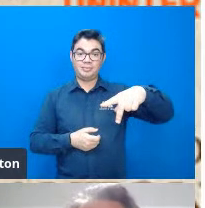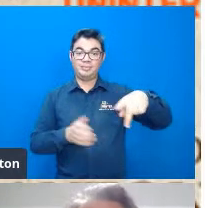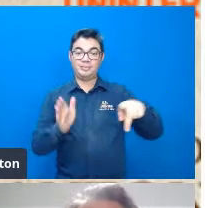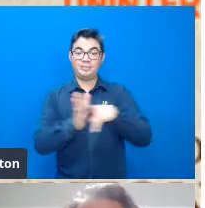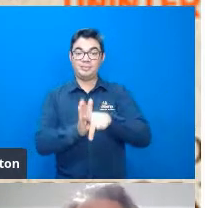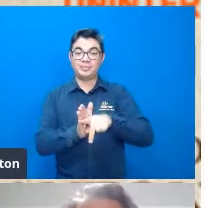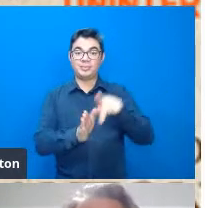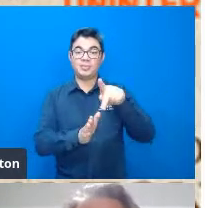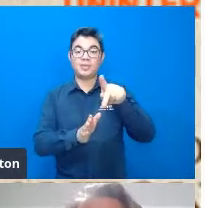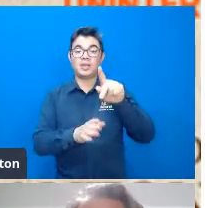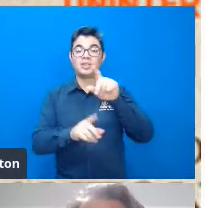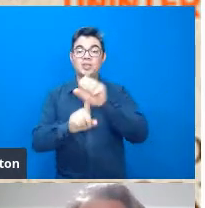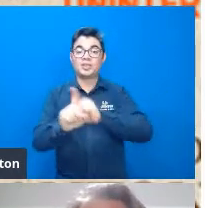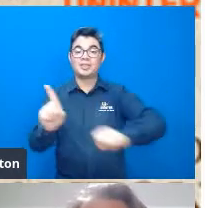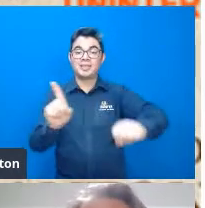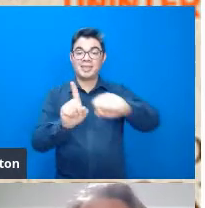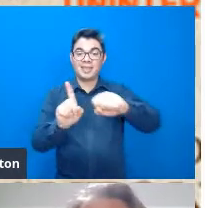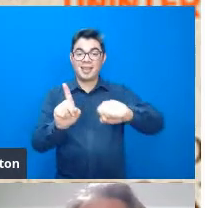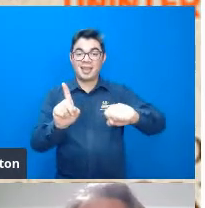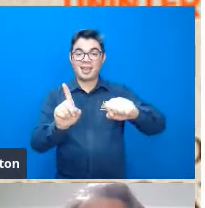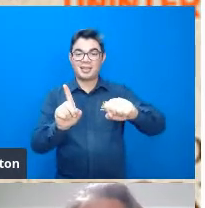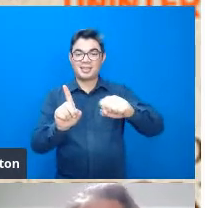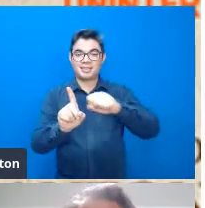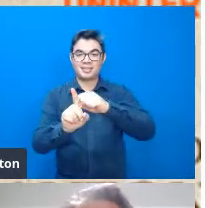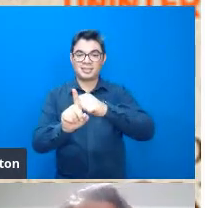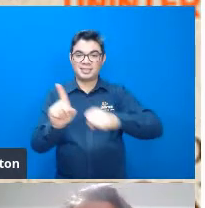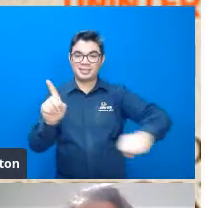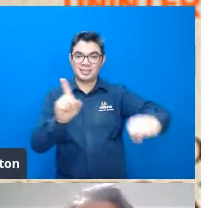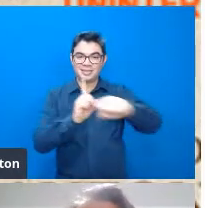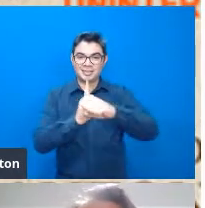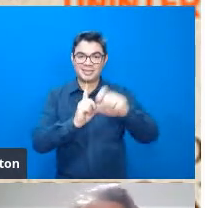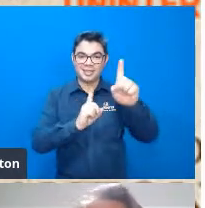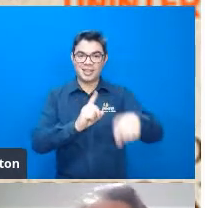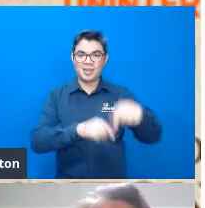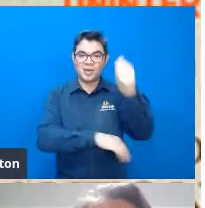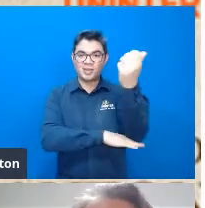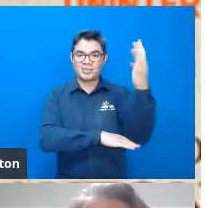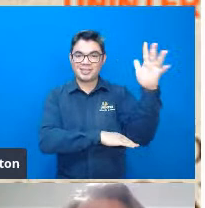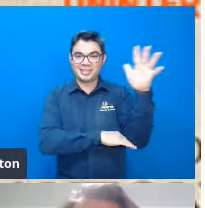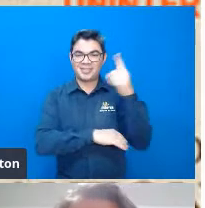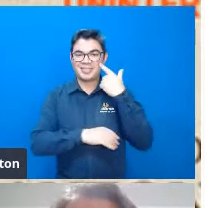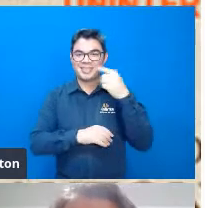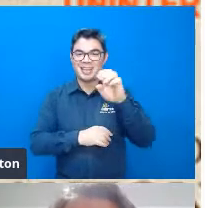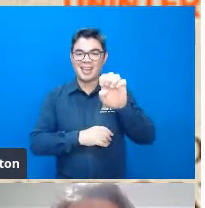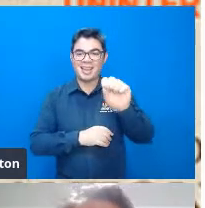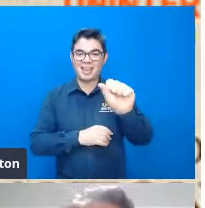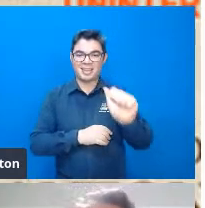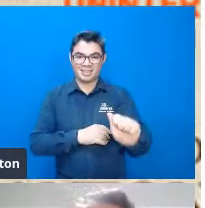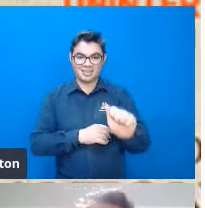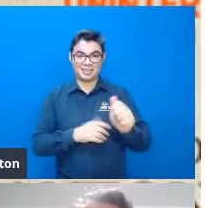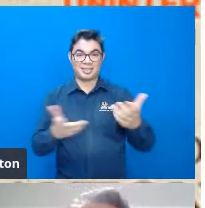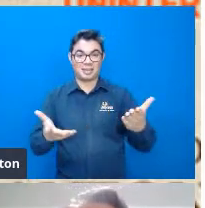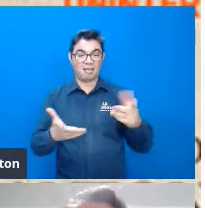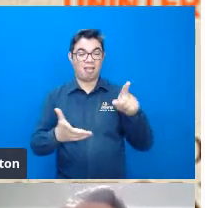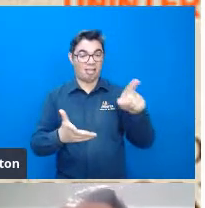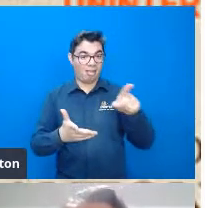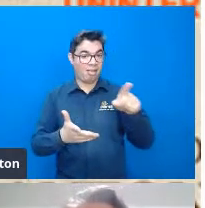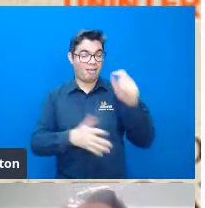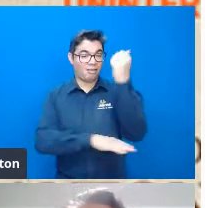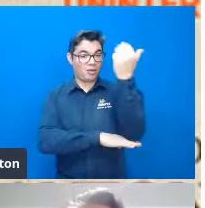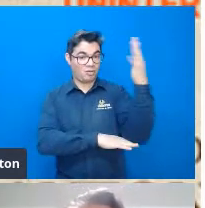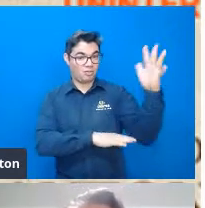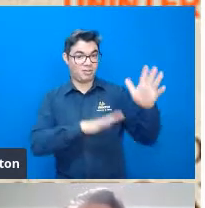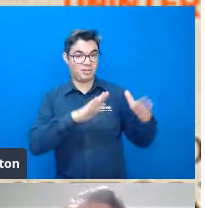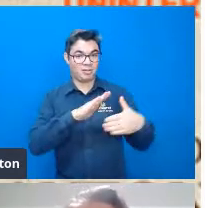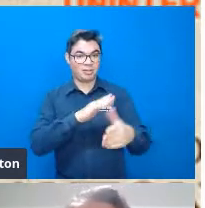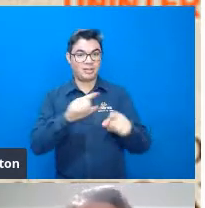ecologia dos Estados Unidos por dois anos foi reconhecido é uma das sociedades ecológicas mais importantes do mundo até hoje ele foi eleito membro